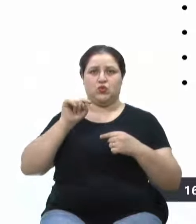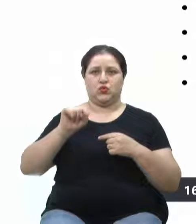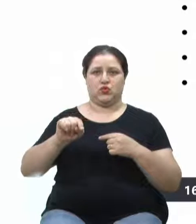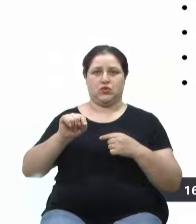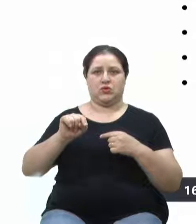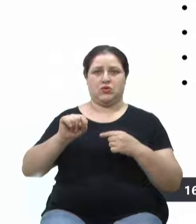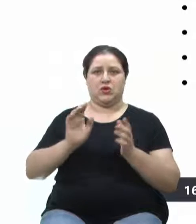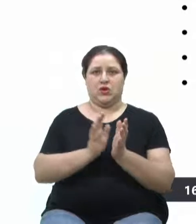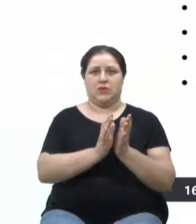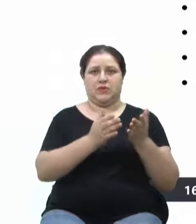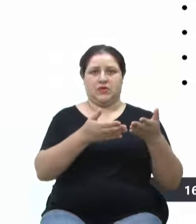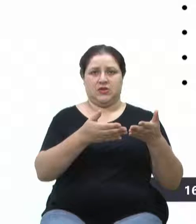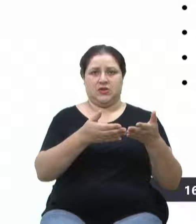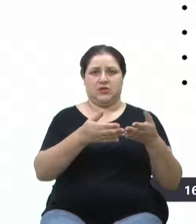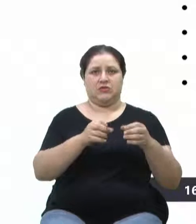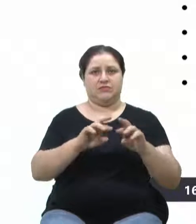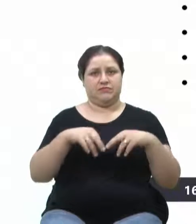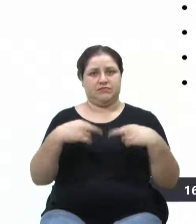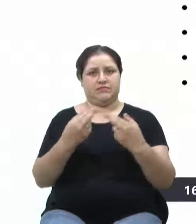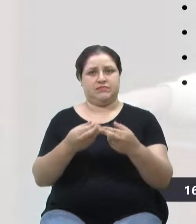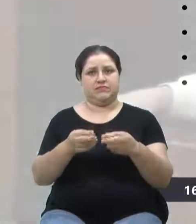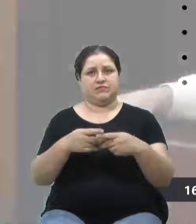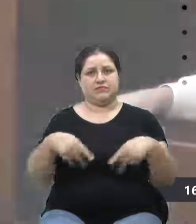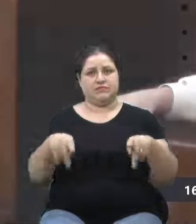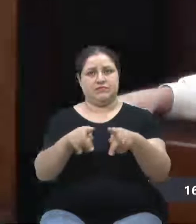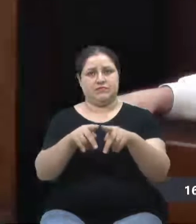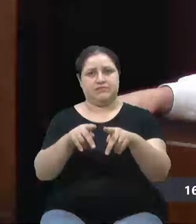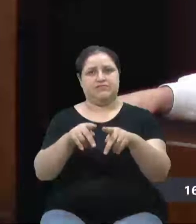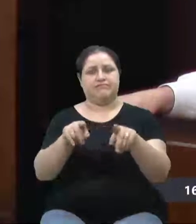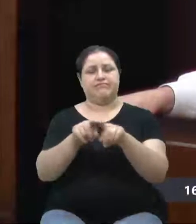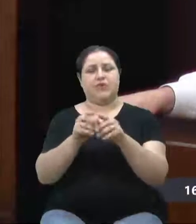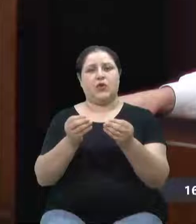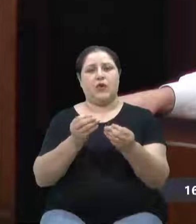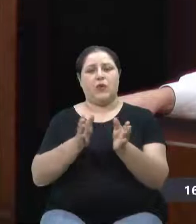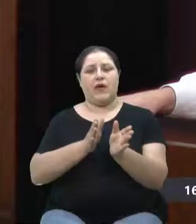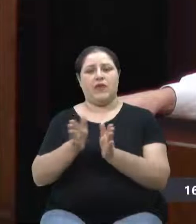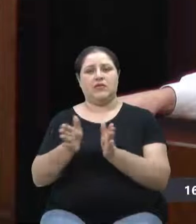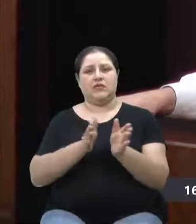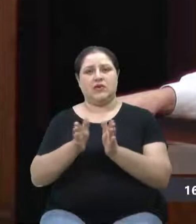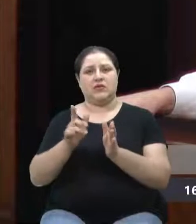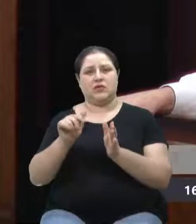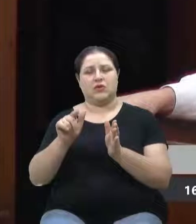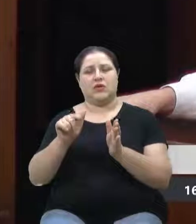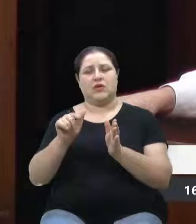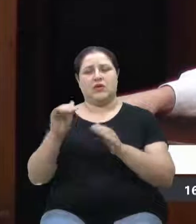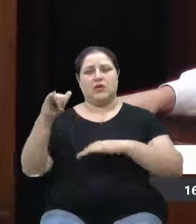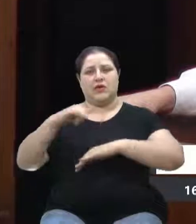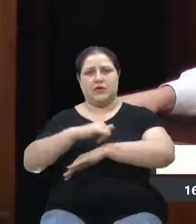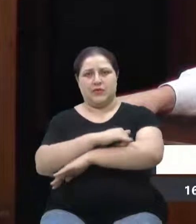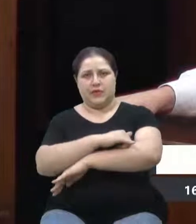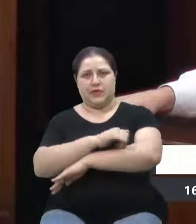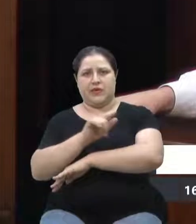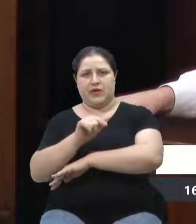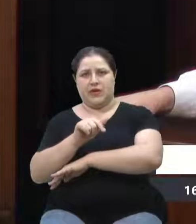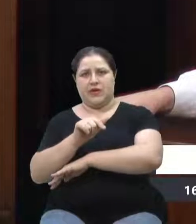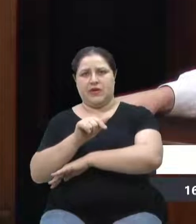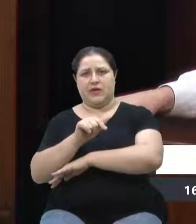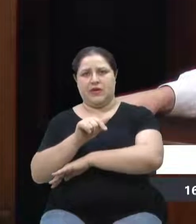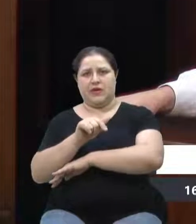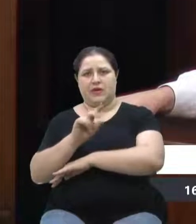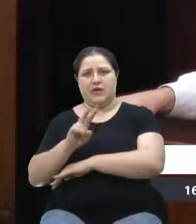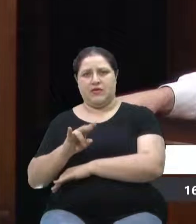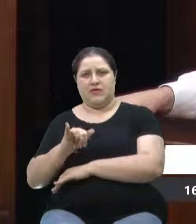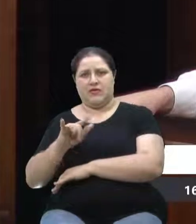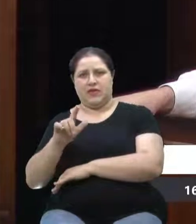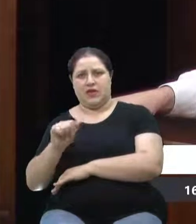questão da definição dos acessos ao aeroporto. Vai ser por Vila Oliva até a Rota do Sol? Vai passar por Fazenda Souza?